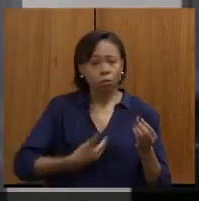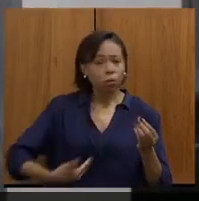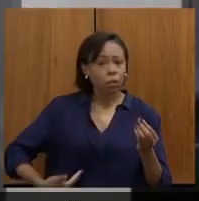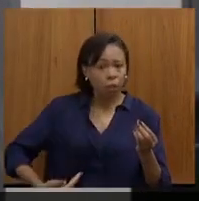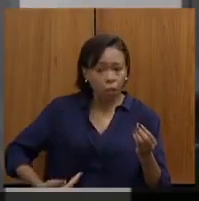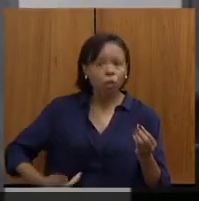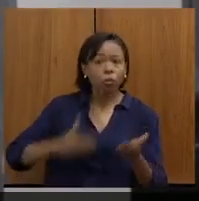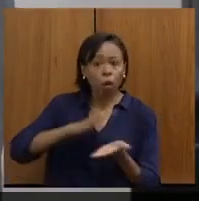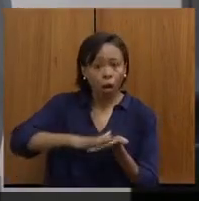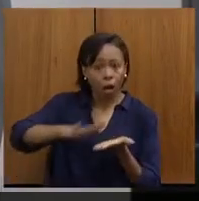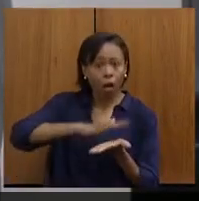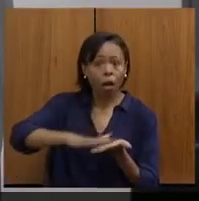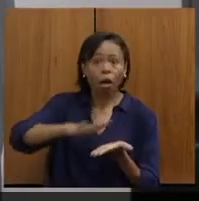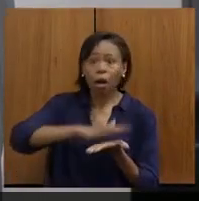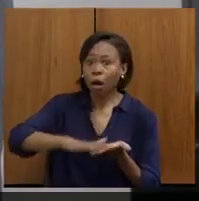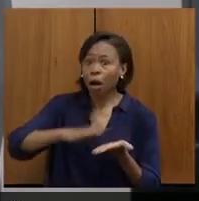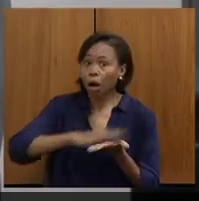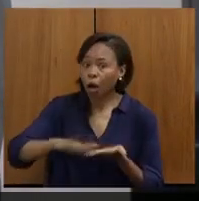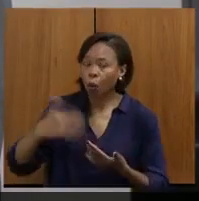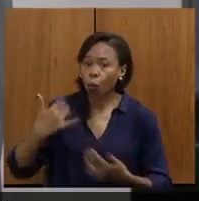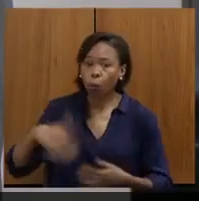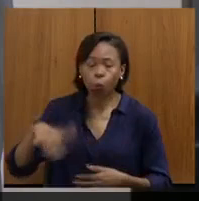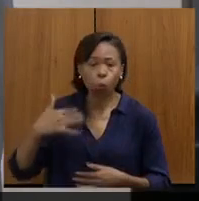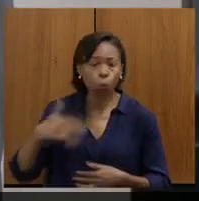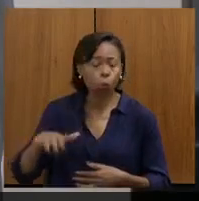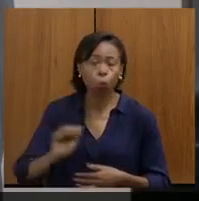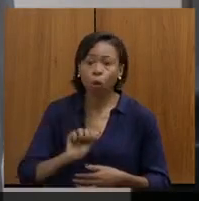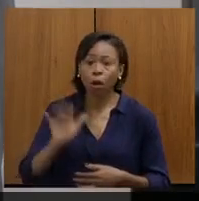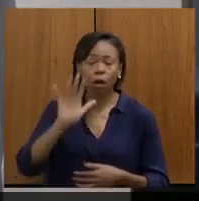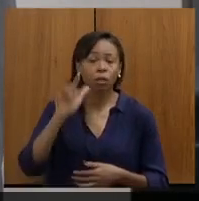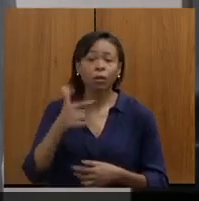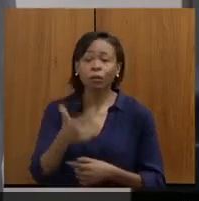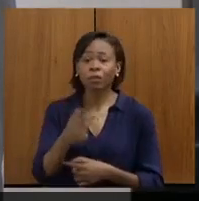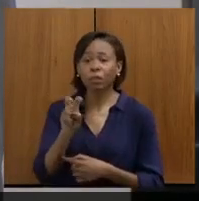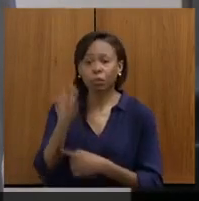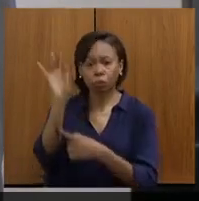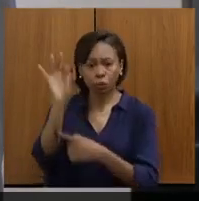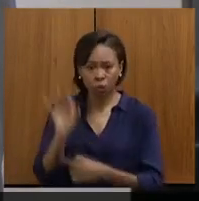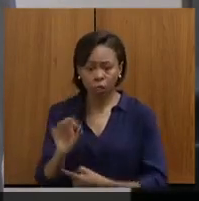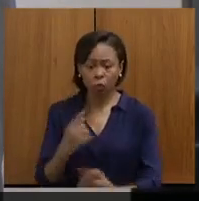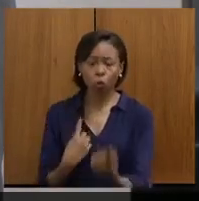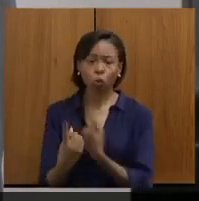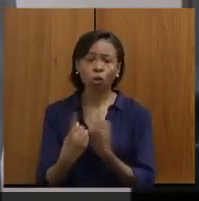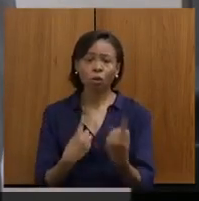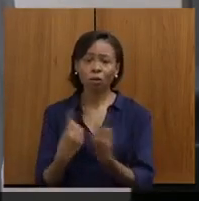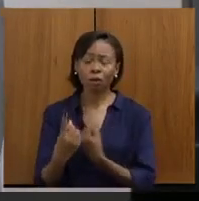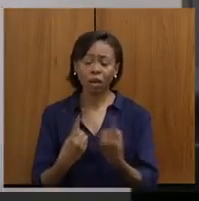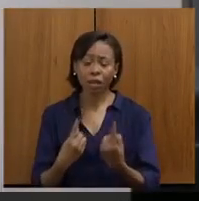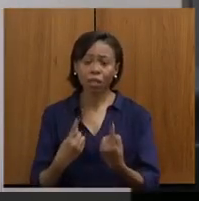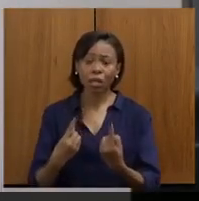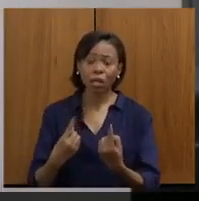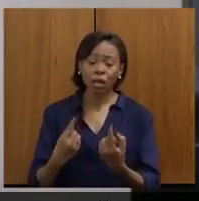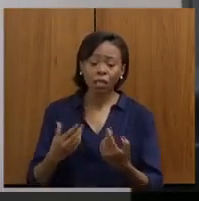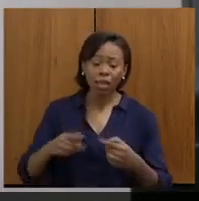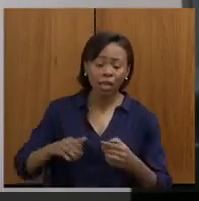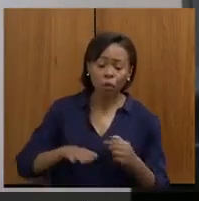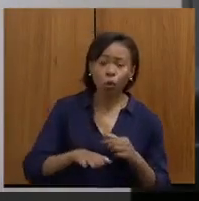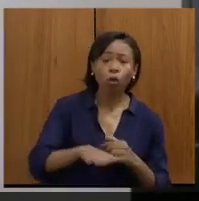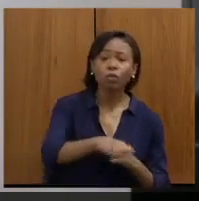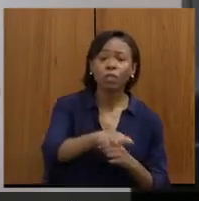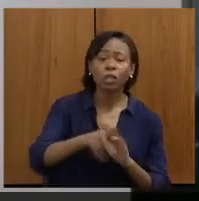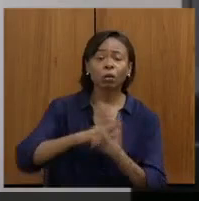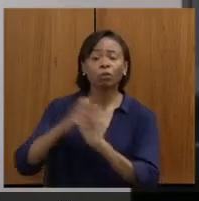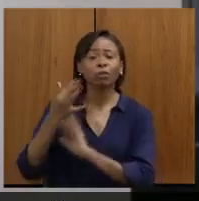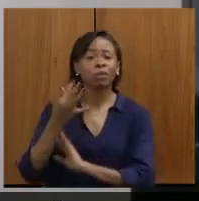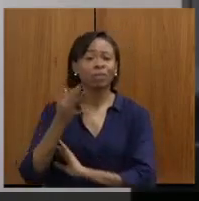Estado é altíssimo, com 25% da malha rodoviária federal no Estado de Minhas Jais. Até as